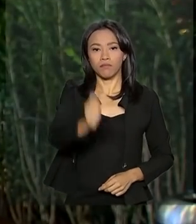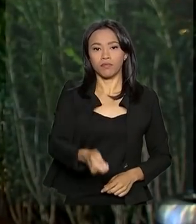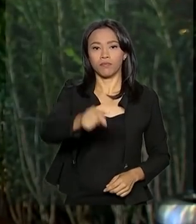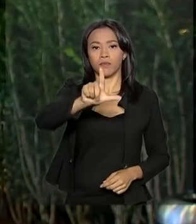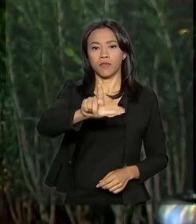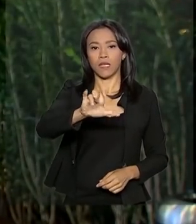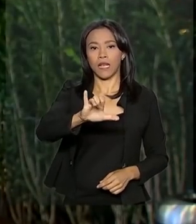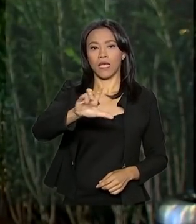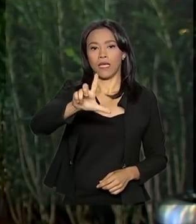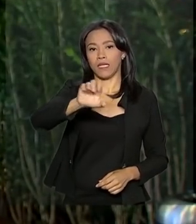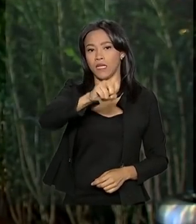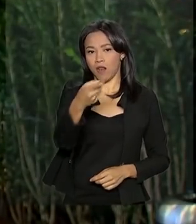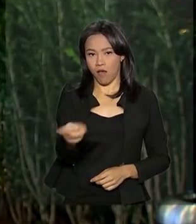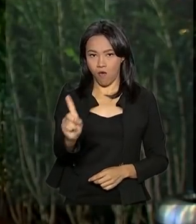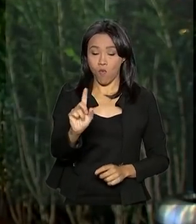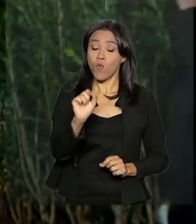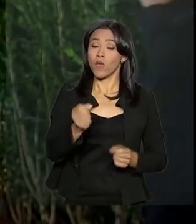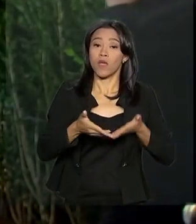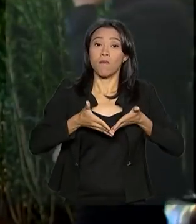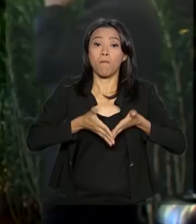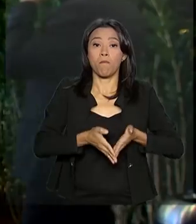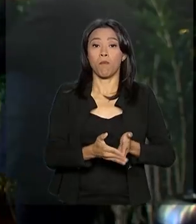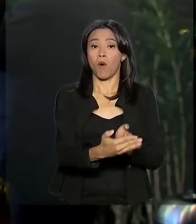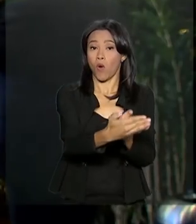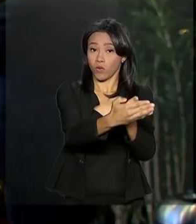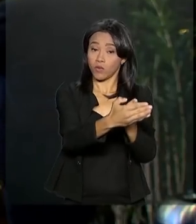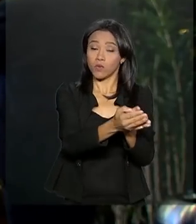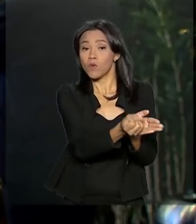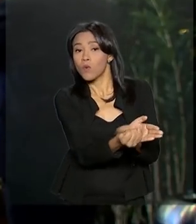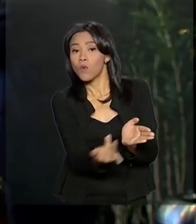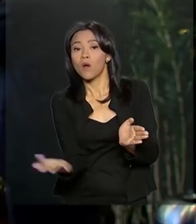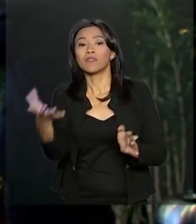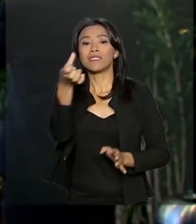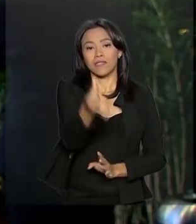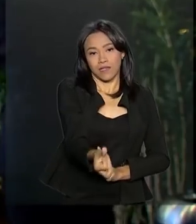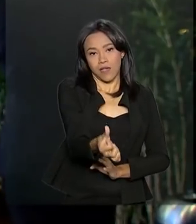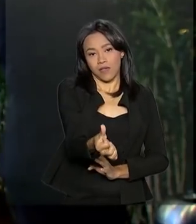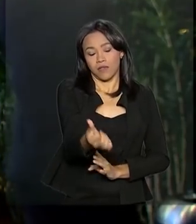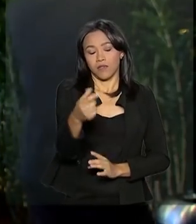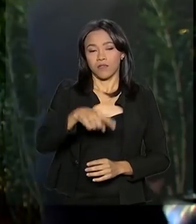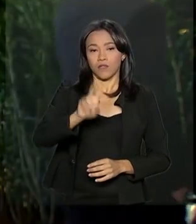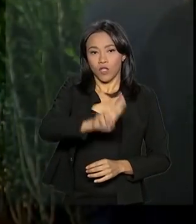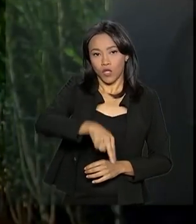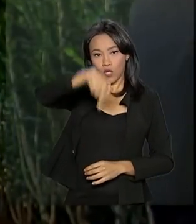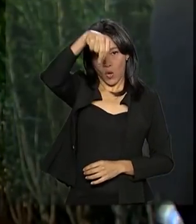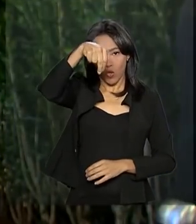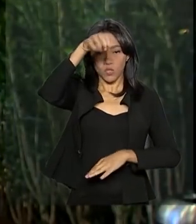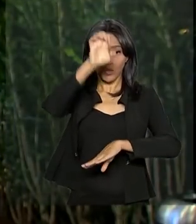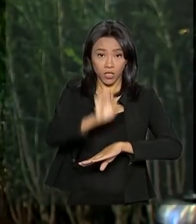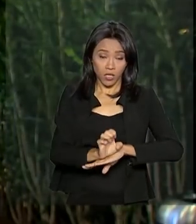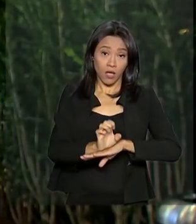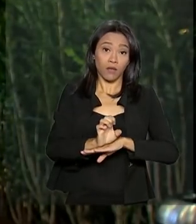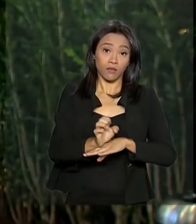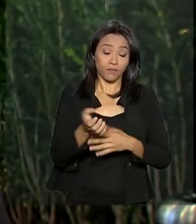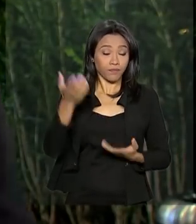de portos. Dessa vez, serão leiloadas seis áreas na região norte, no estado do Pará,